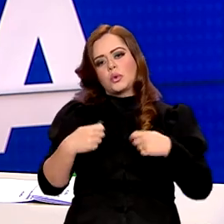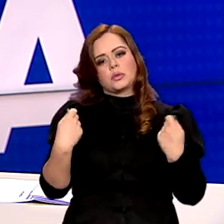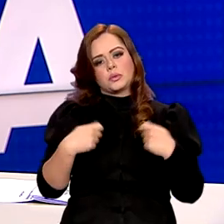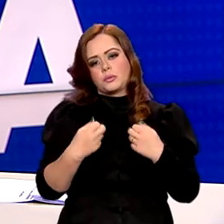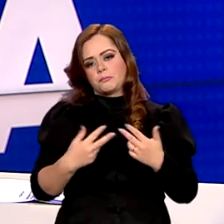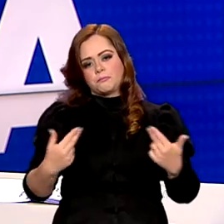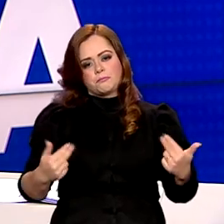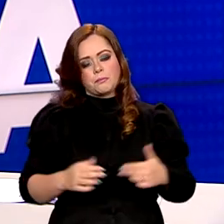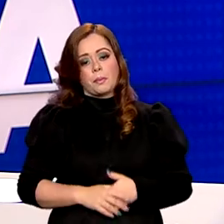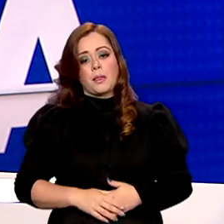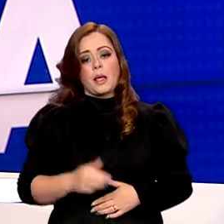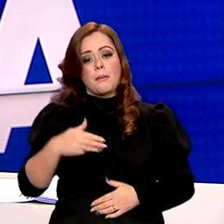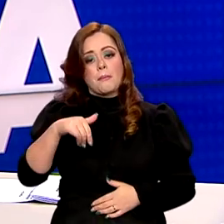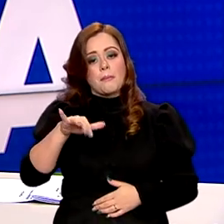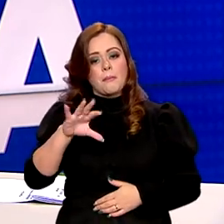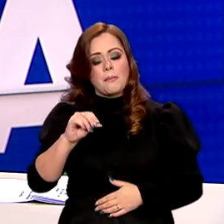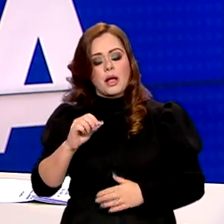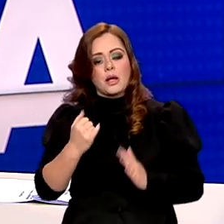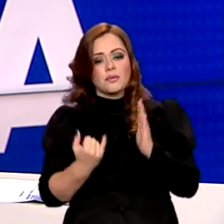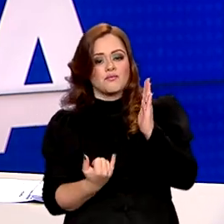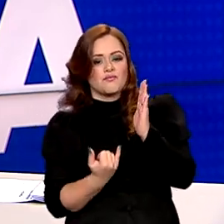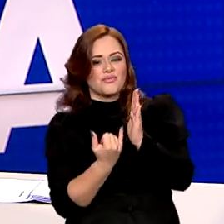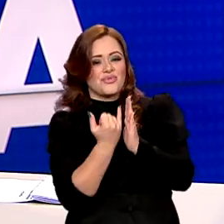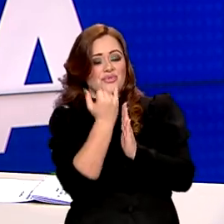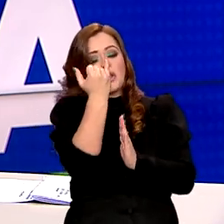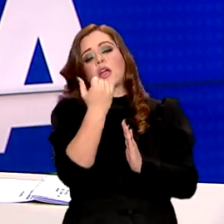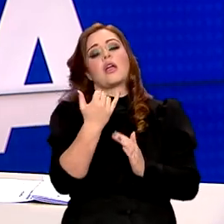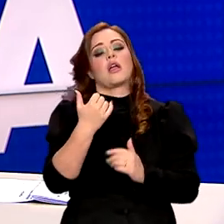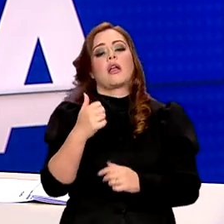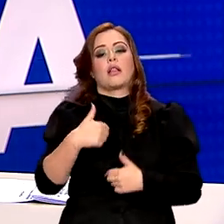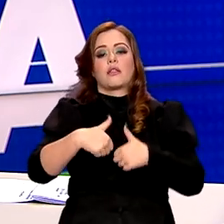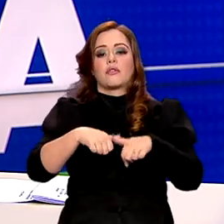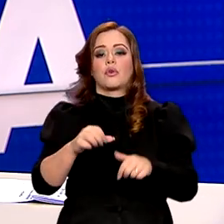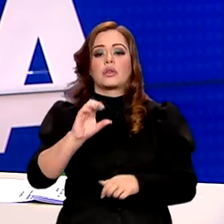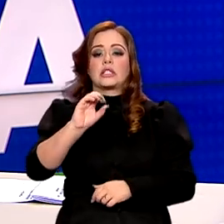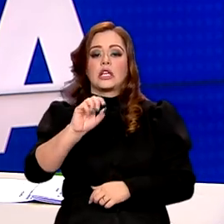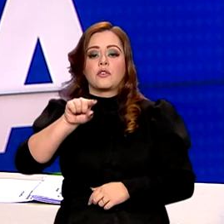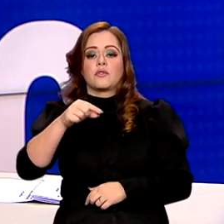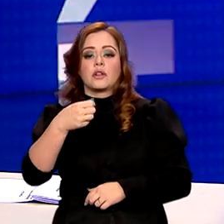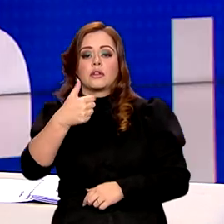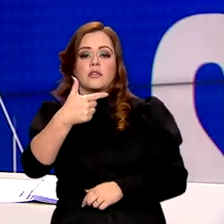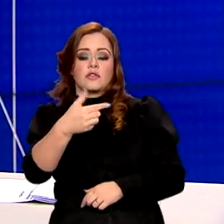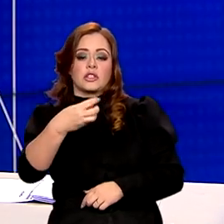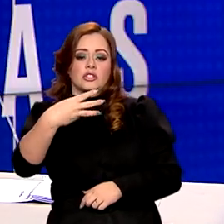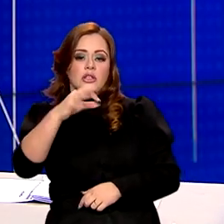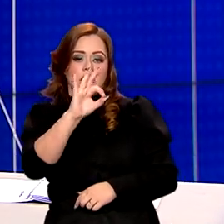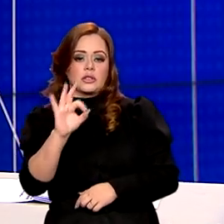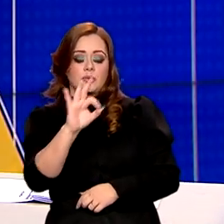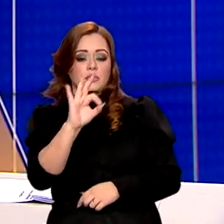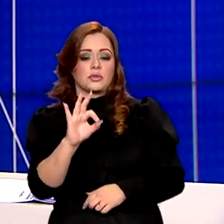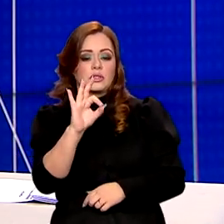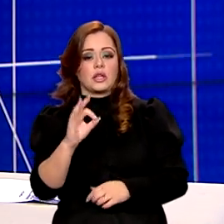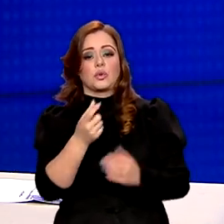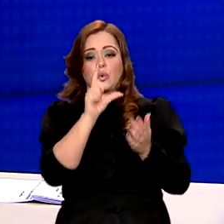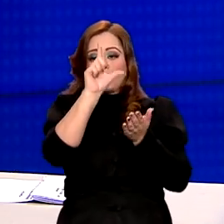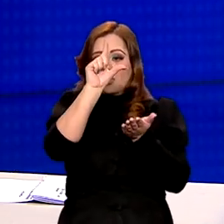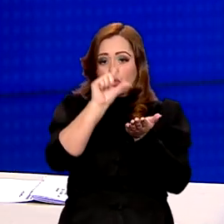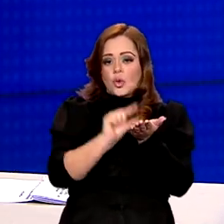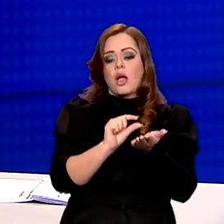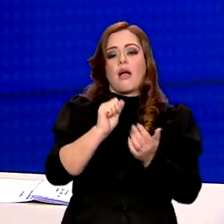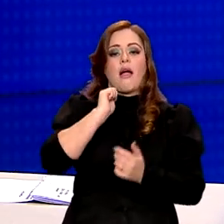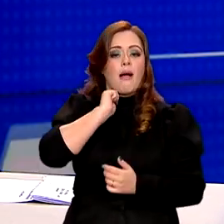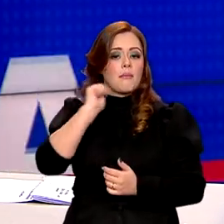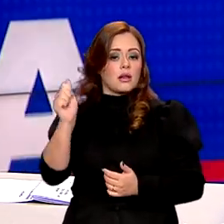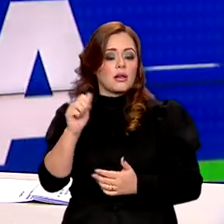Em maio, a inflação ficou em 0,23%, o que representa uma desaceleração em relação a abril,